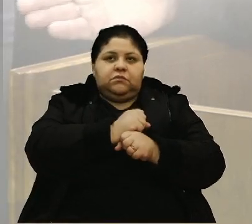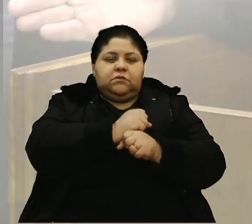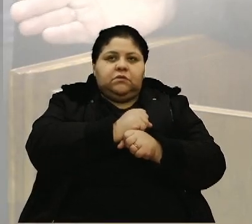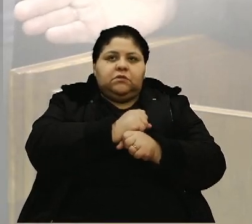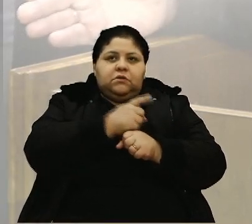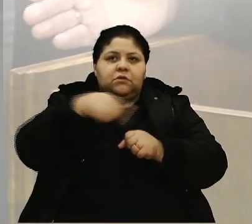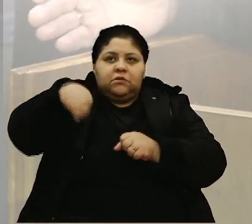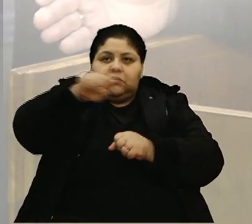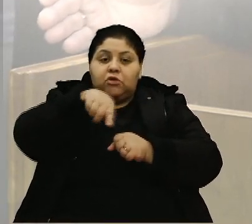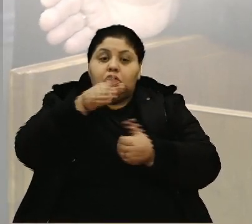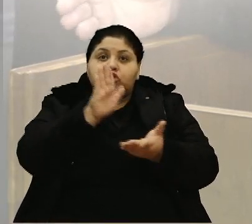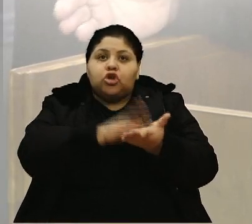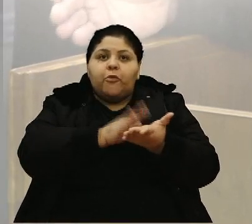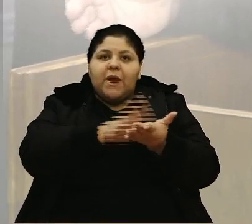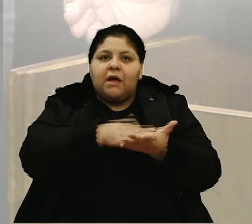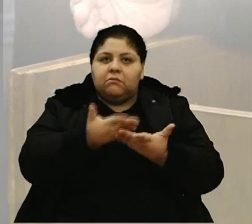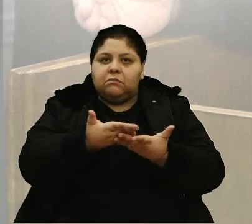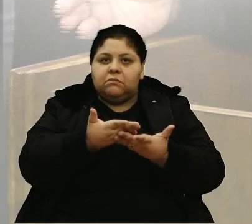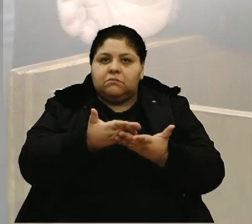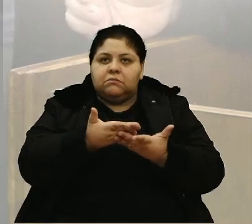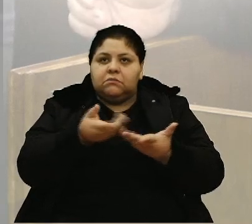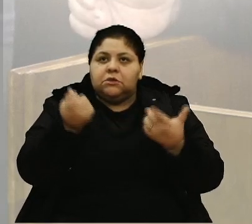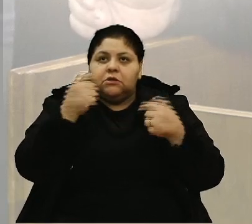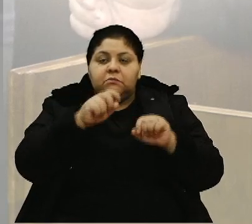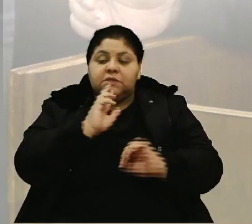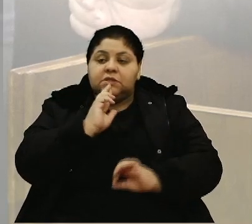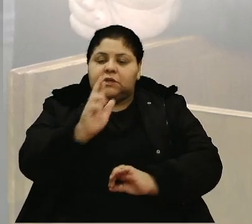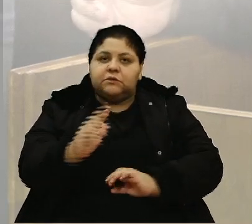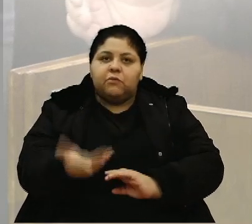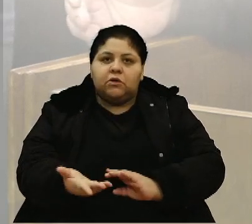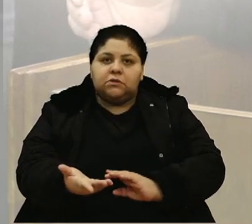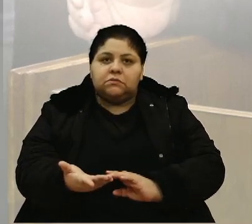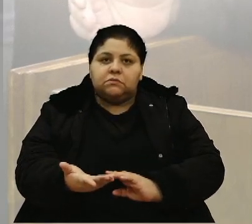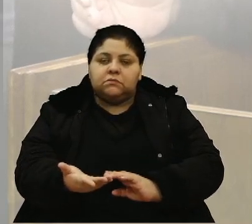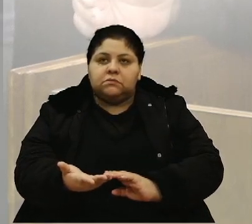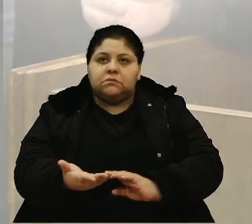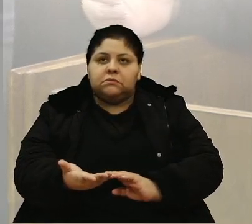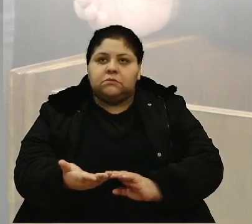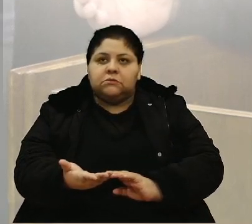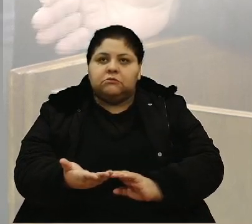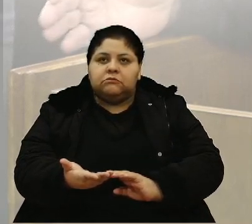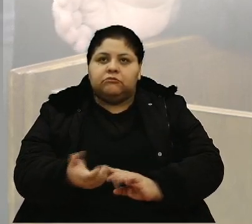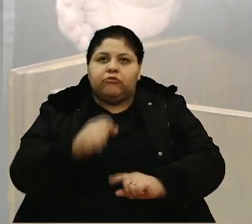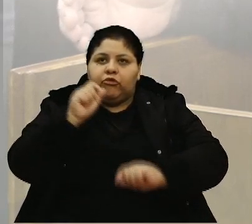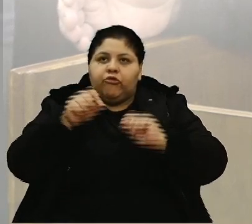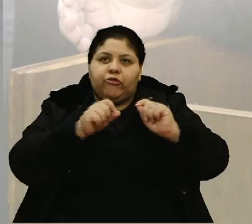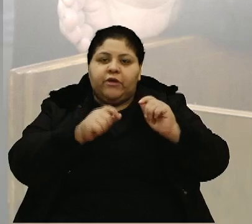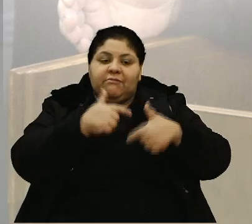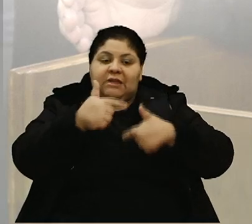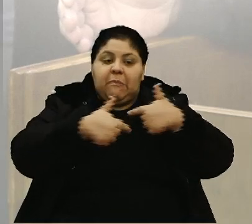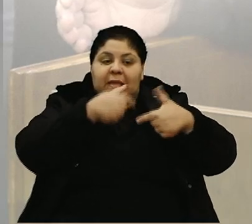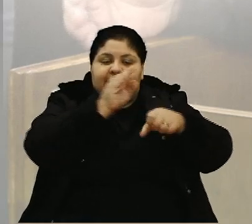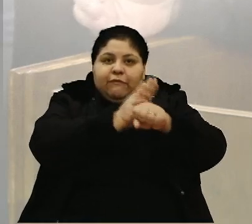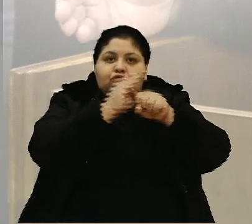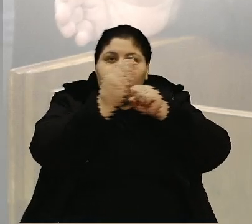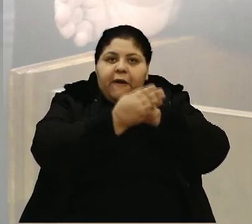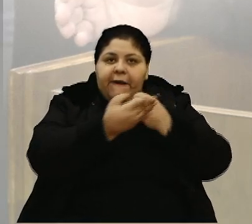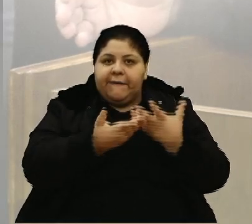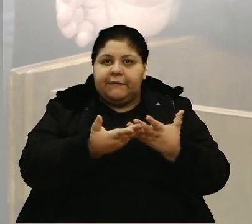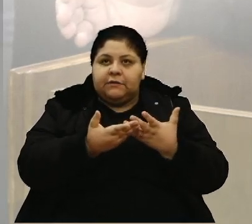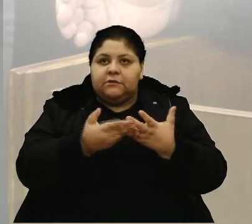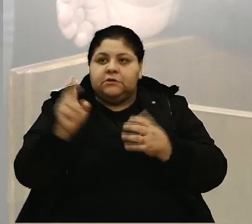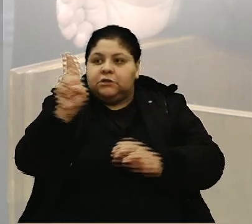nós fomos cobrados, que a gente precisa dar resposta, que a gente é quem está lá no bairro. E da